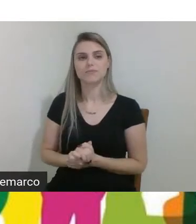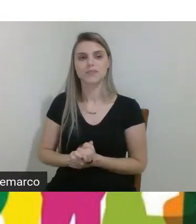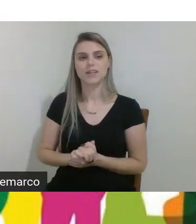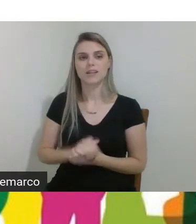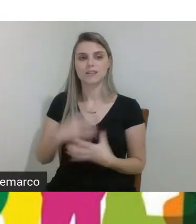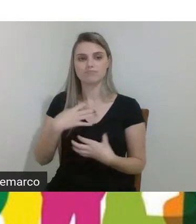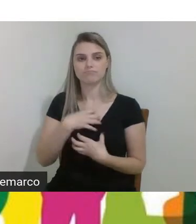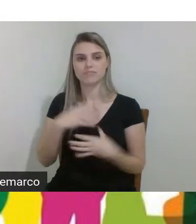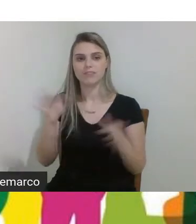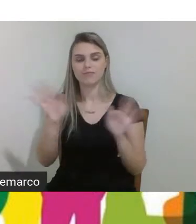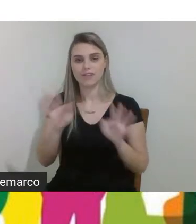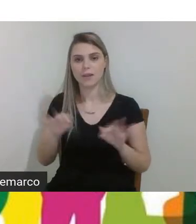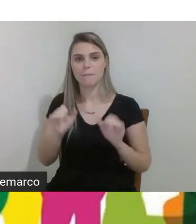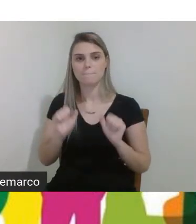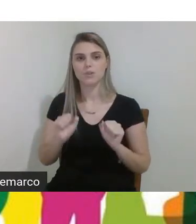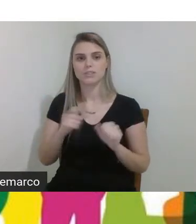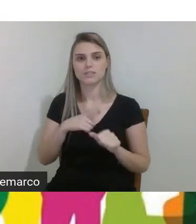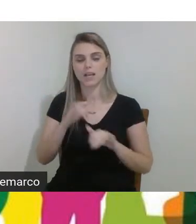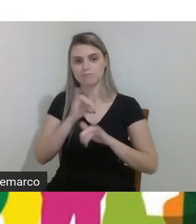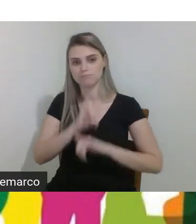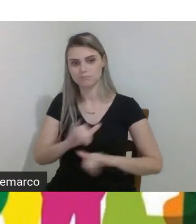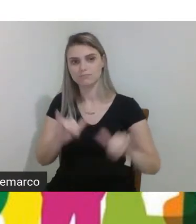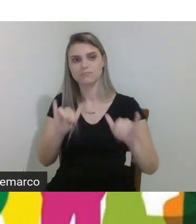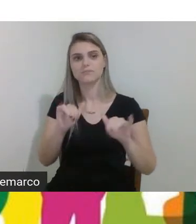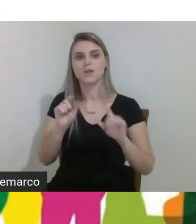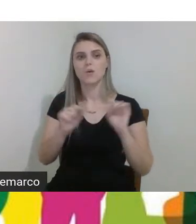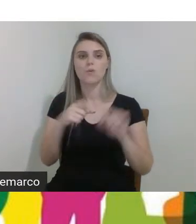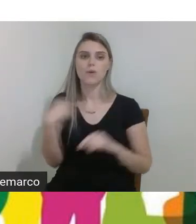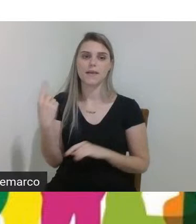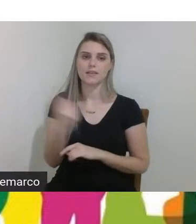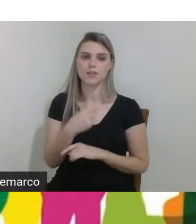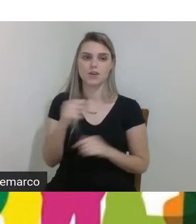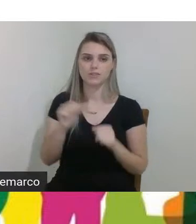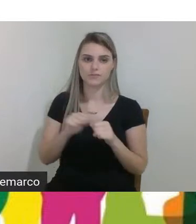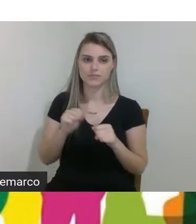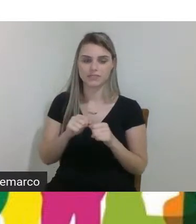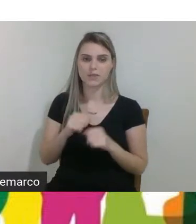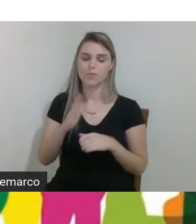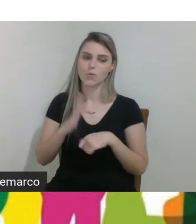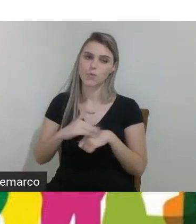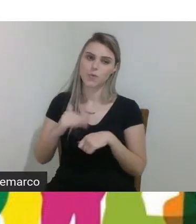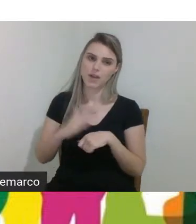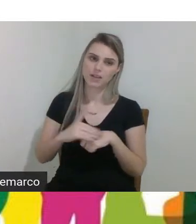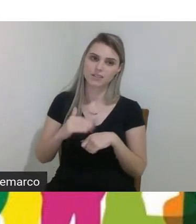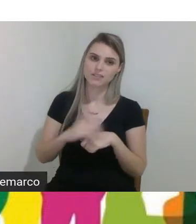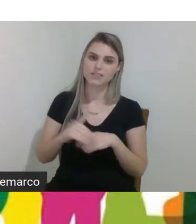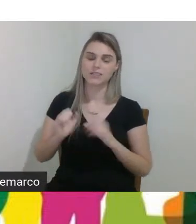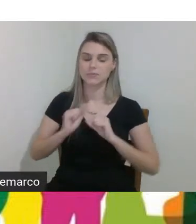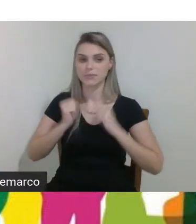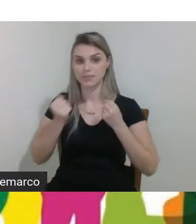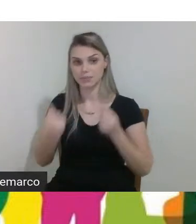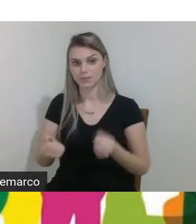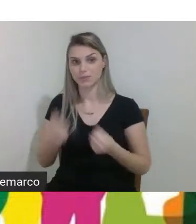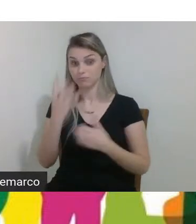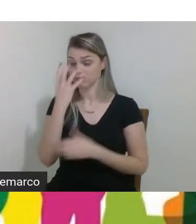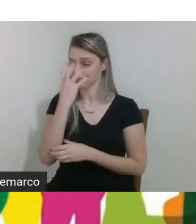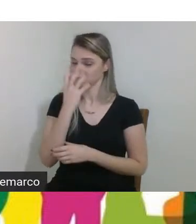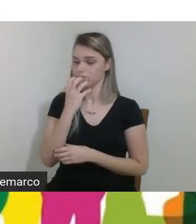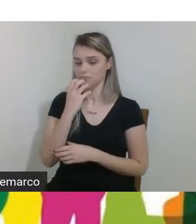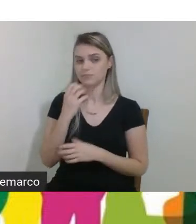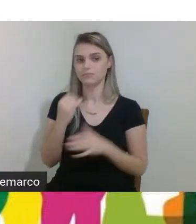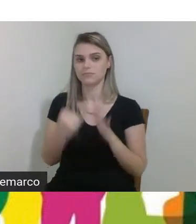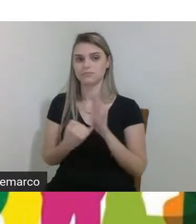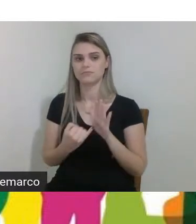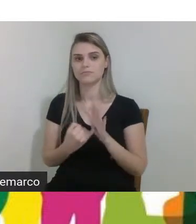felizes por poder estar divulgando né aquilo que a gente faz com muito carinho né com muita dedicação e seriedade na instituição